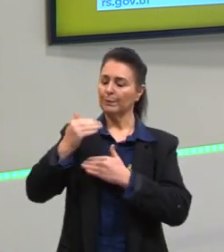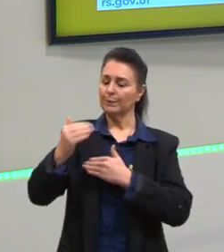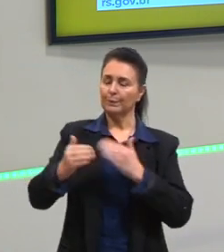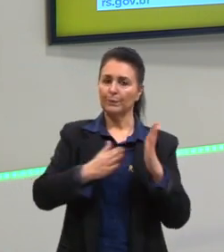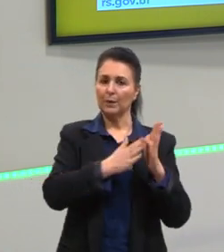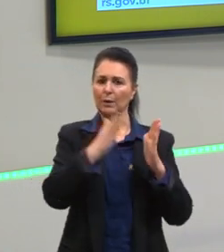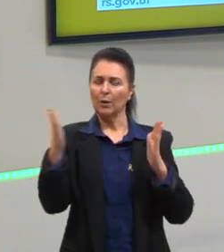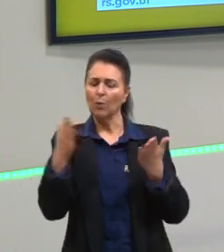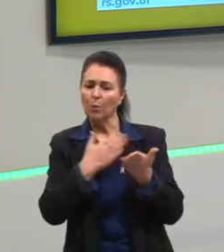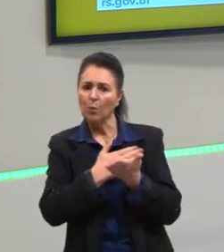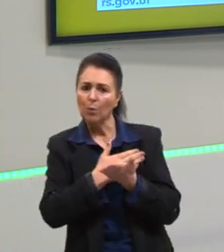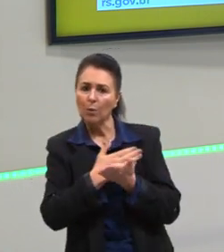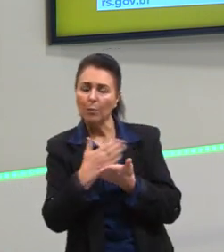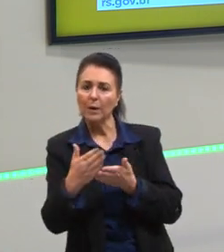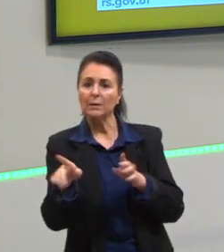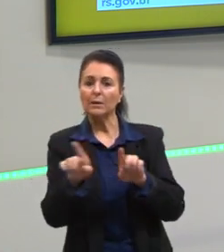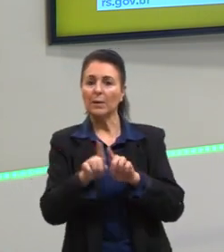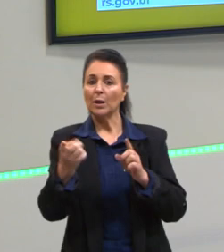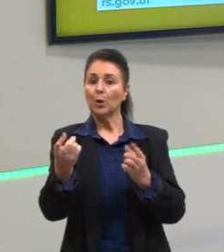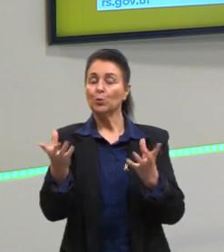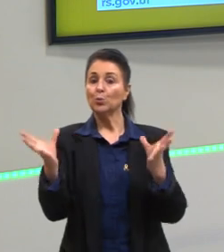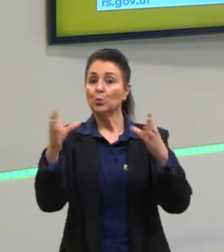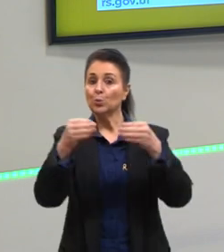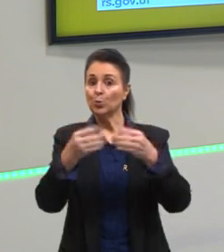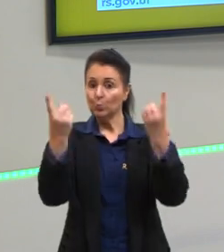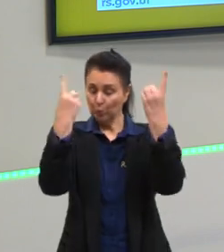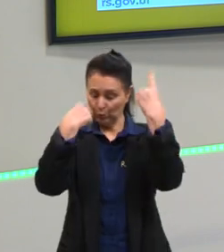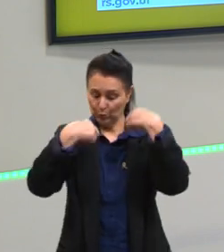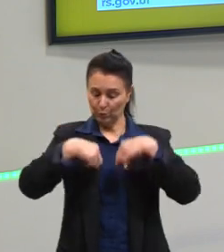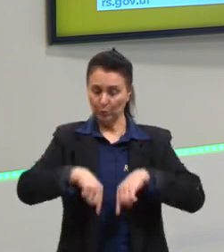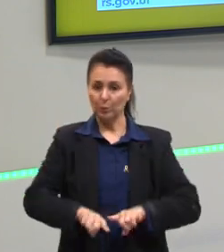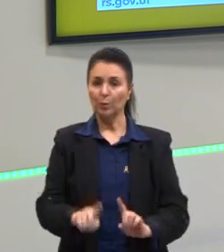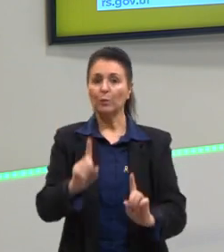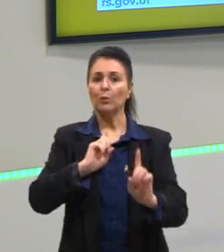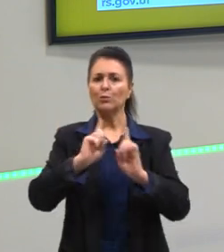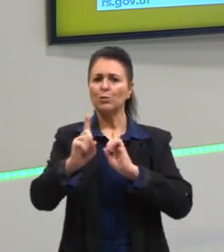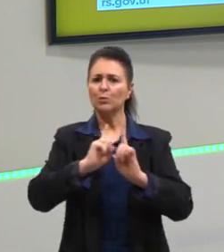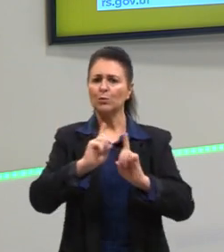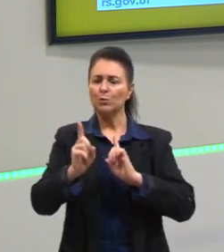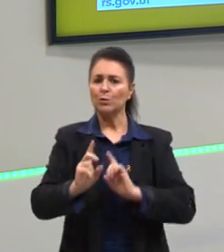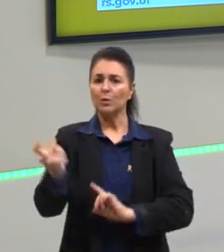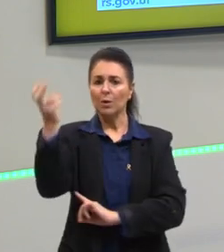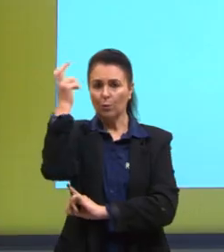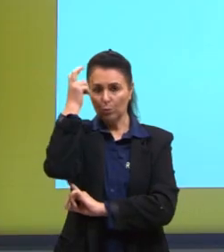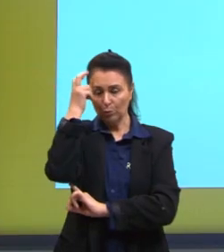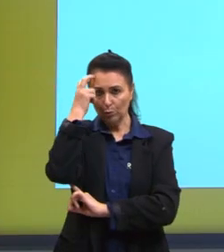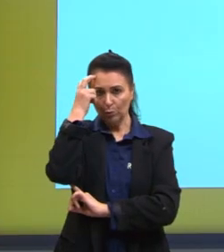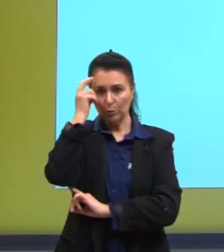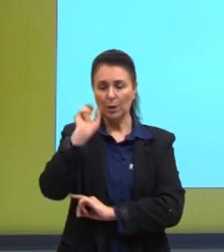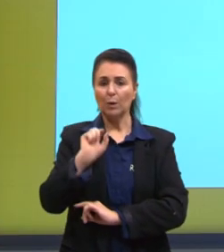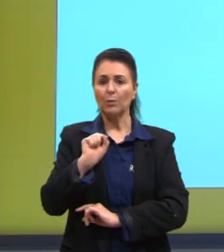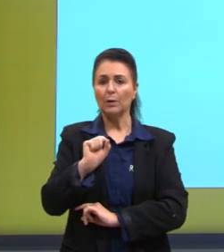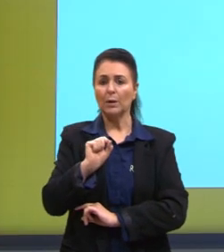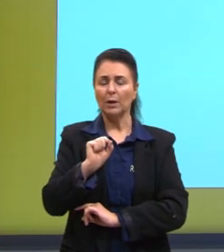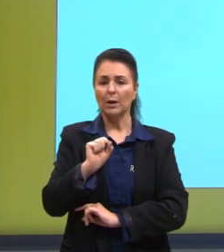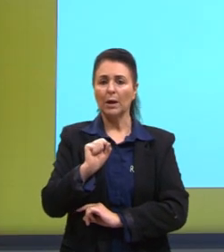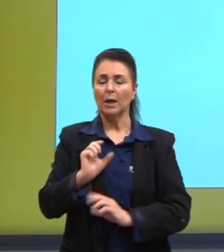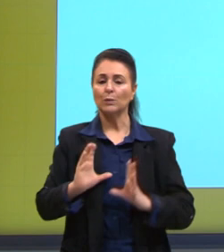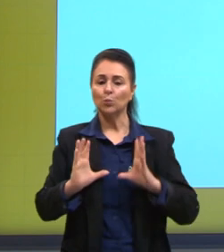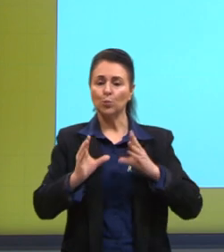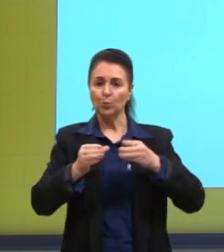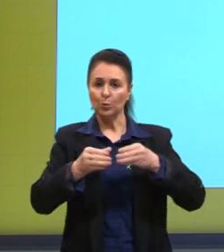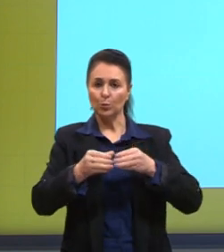correntes antropológicas que também vão discutir essa questão da cultura. A outra é essa corrente